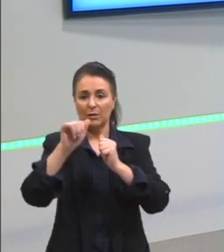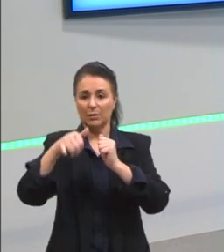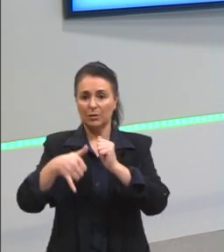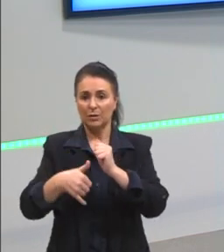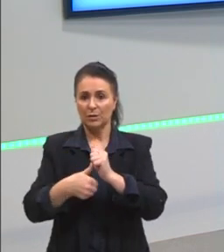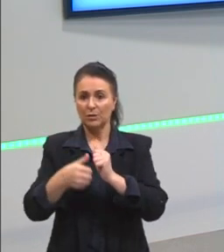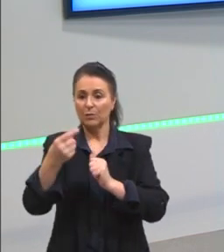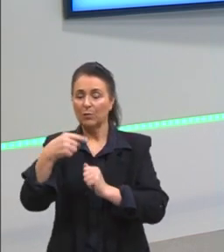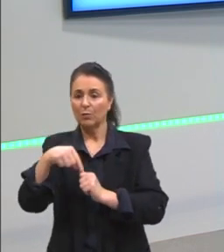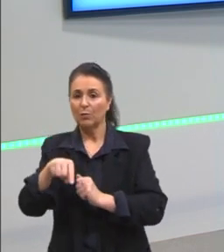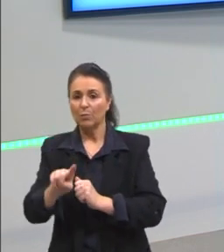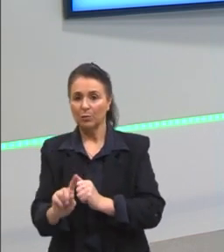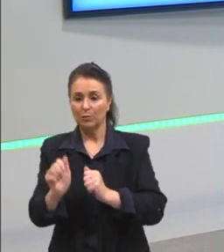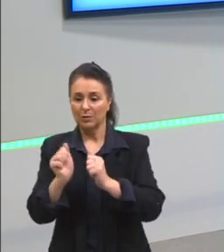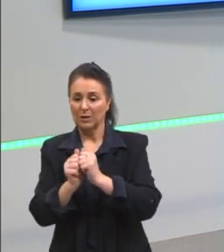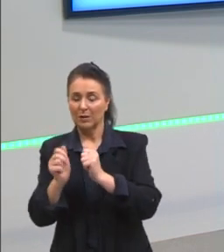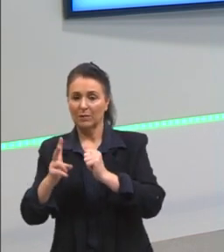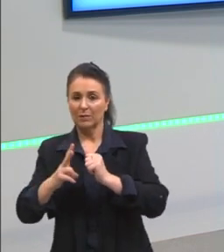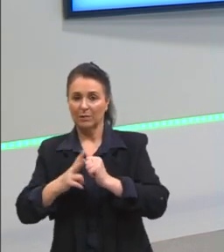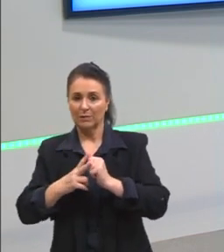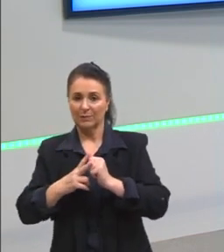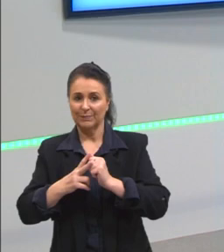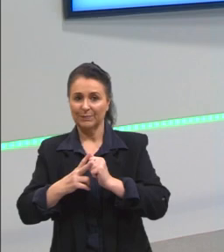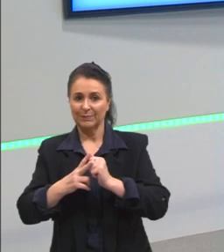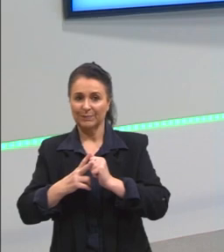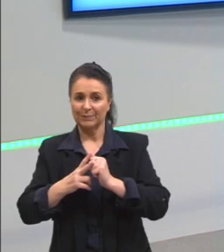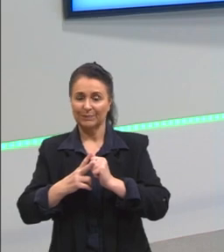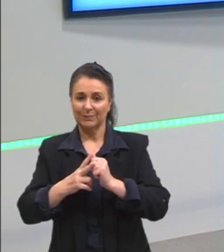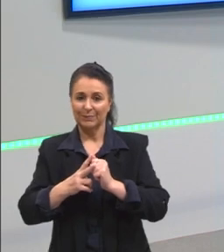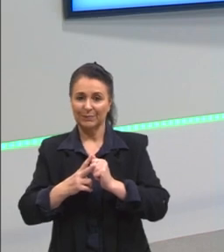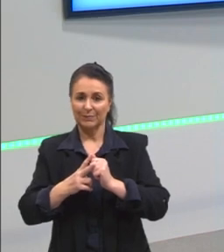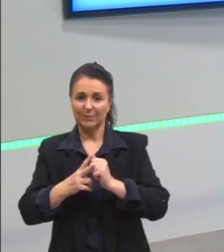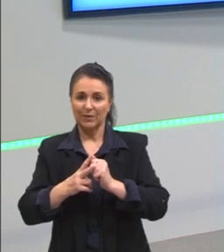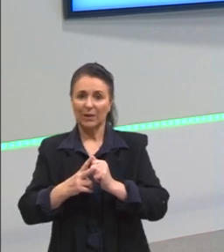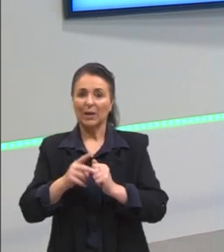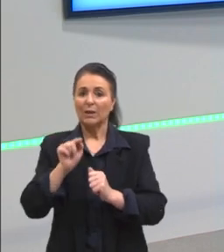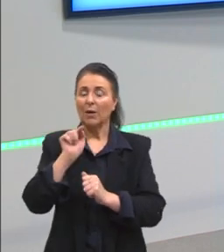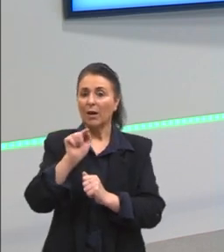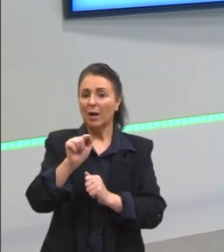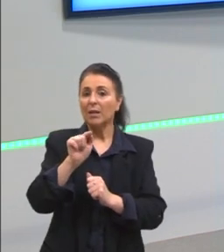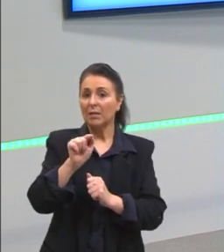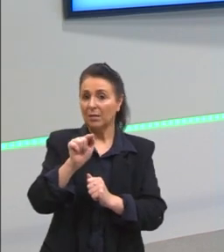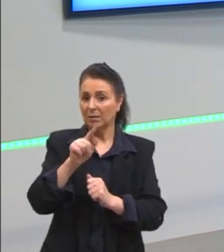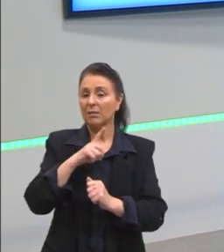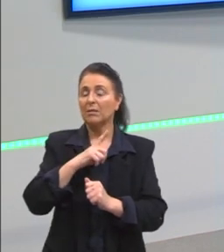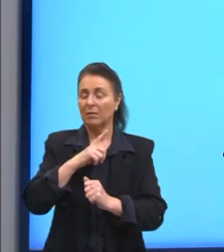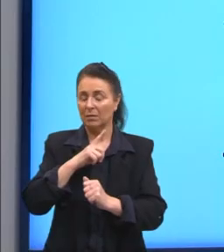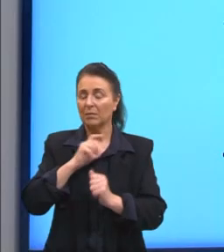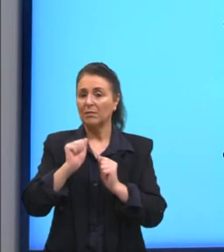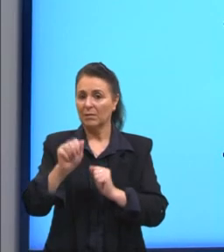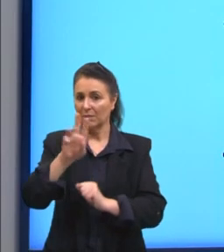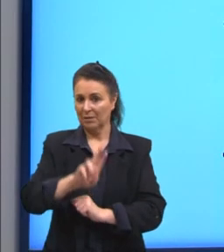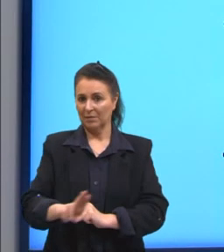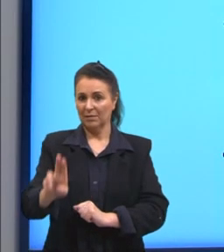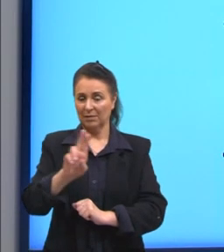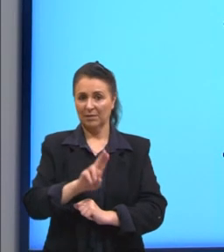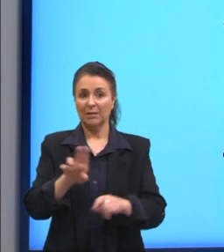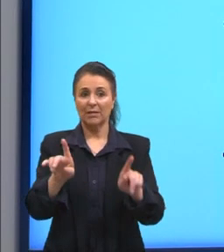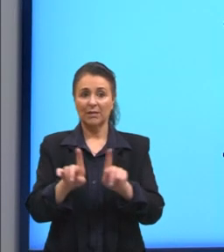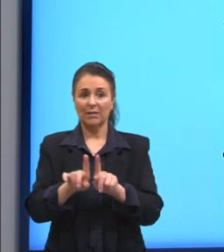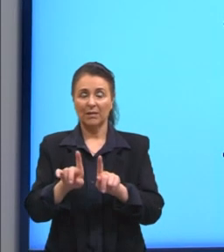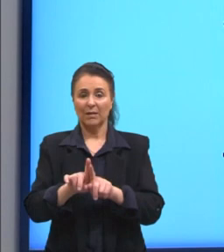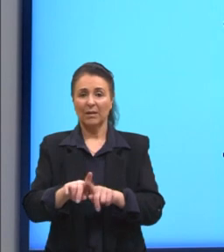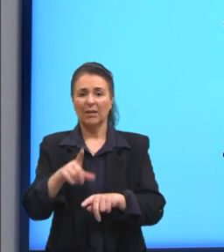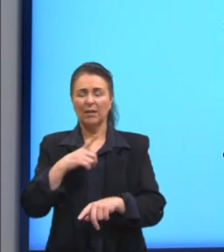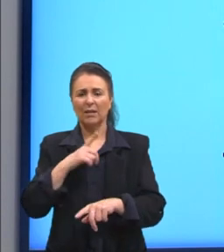ou outros advérbios. Então, ali a gente vai ter esse caso. Além disso, a